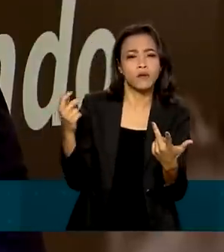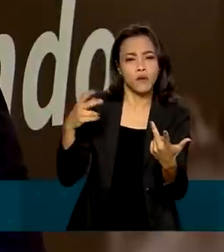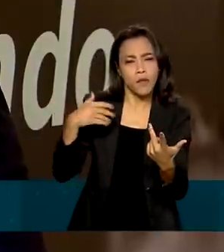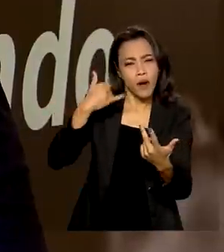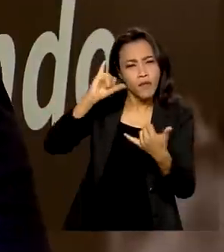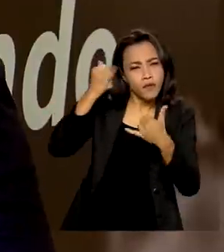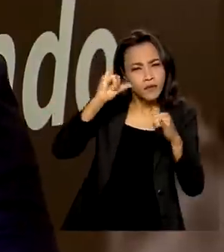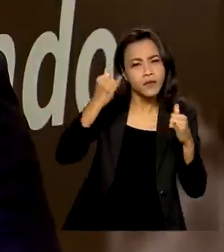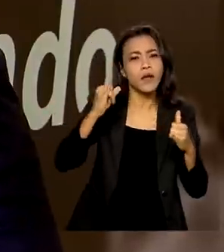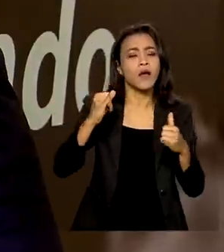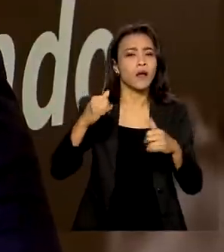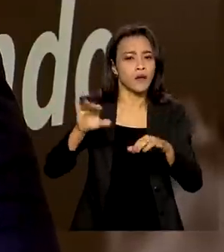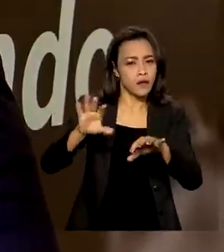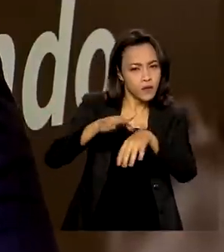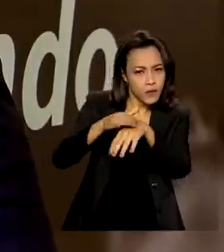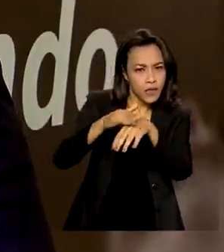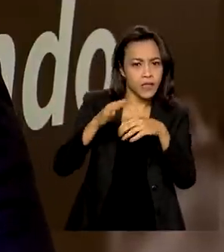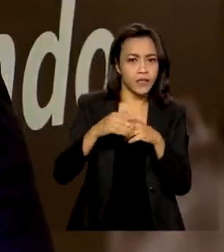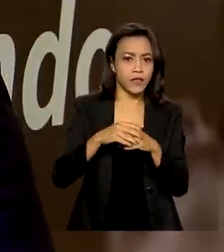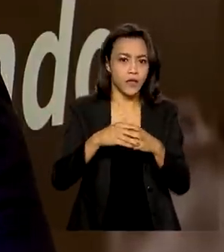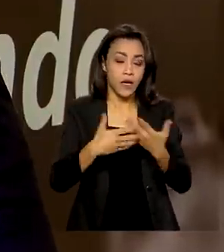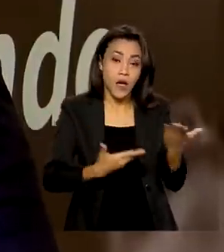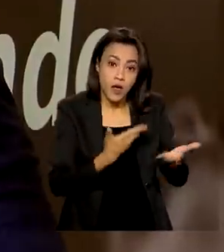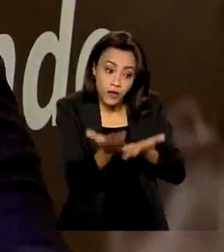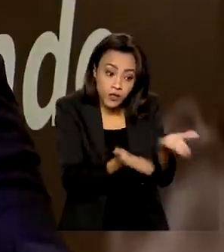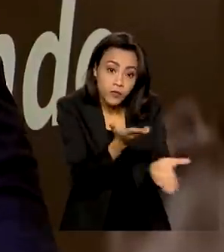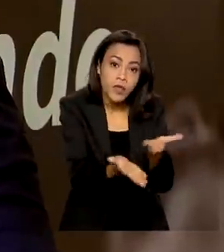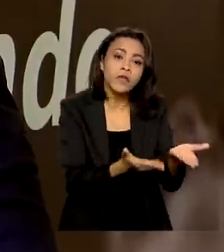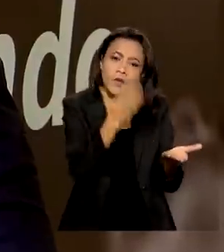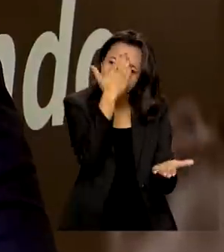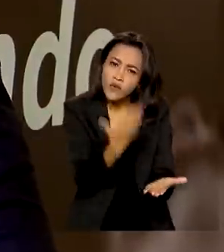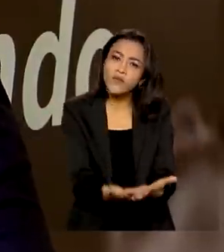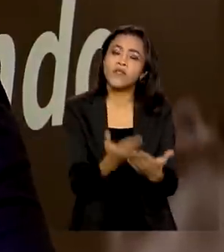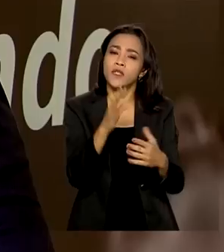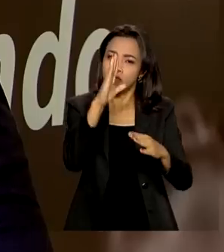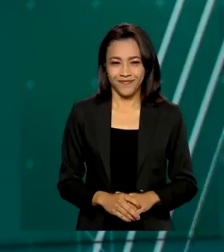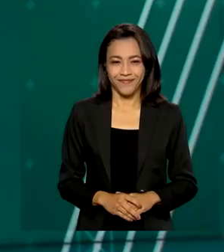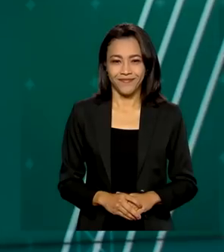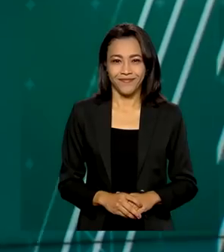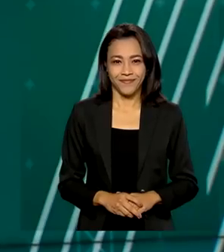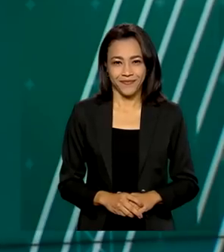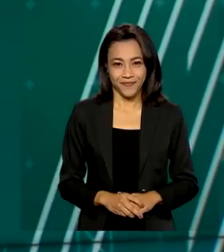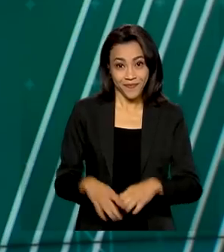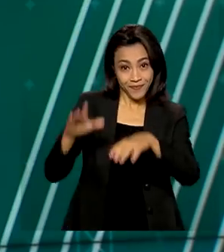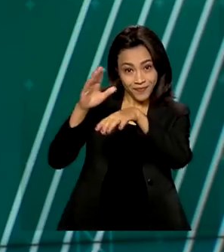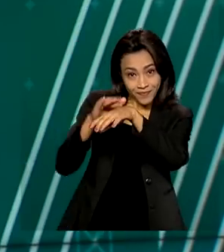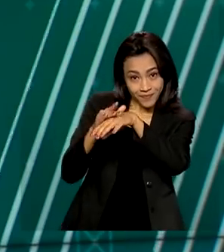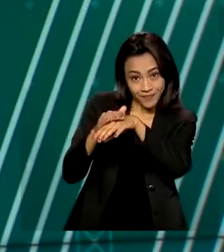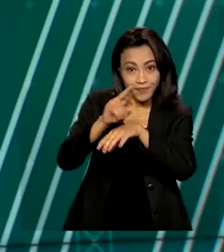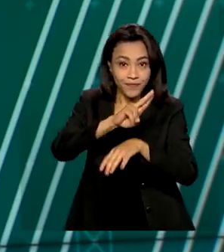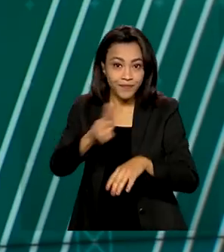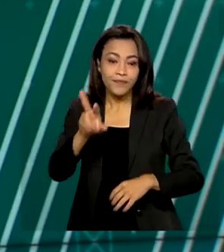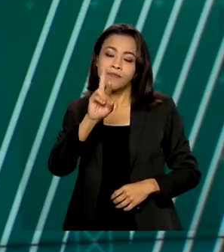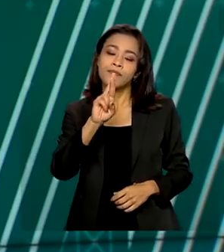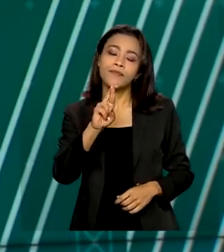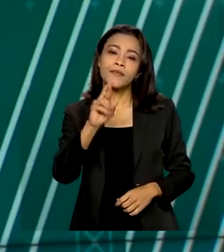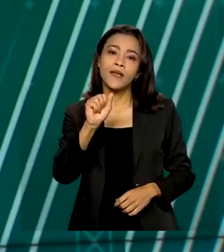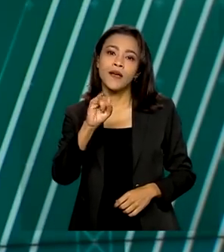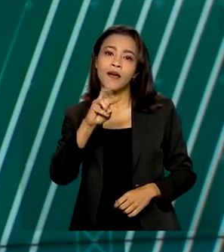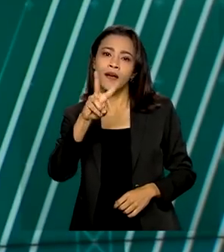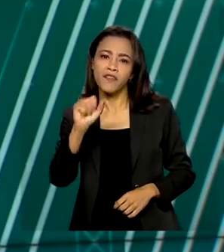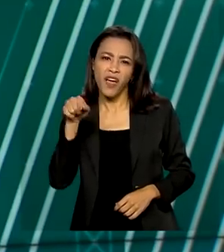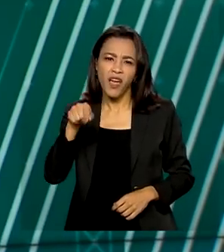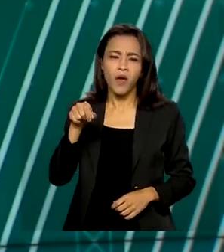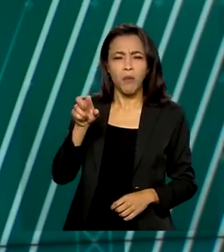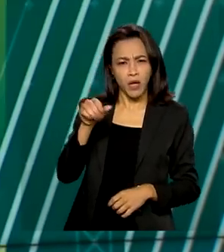saúde, promoção, como de atendimento. Confie no SUS, procure o SUS. A raiva é uma doença infecciosa